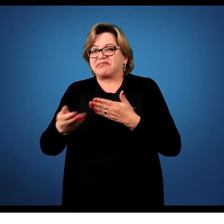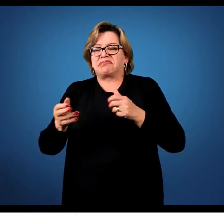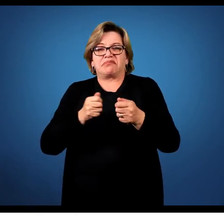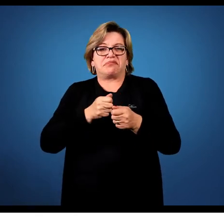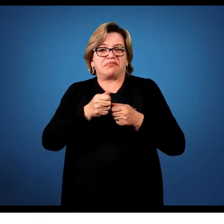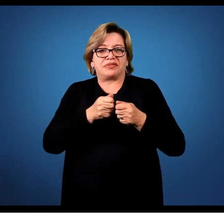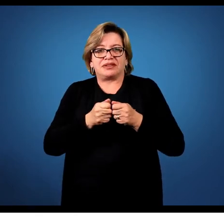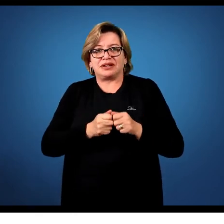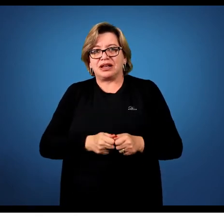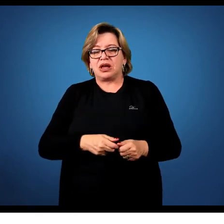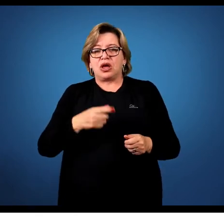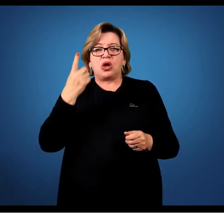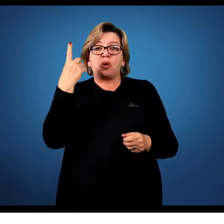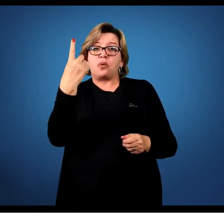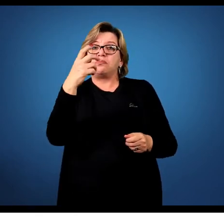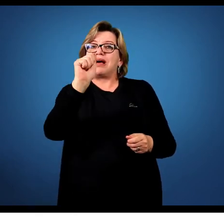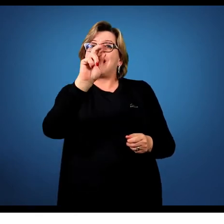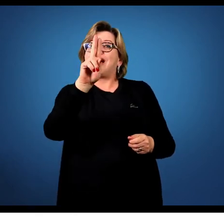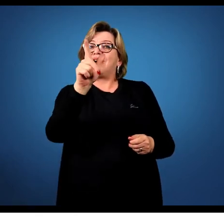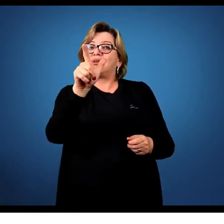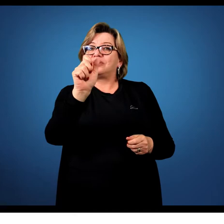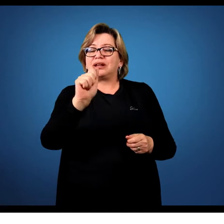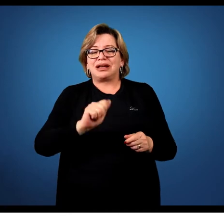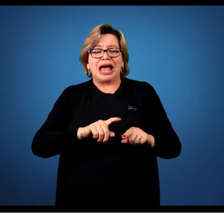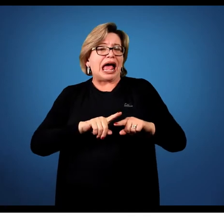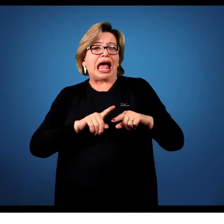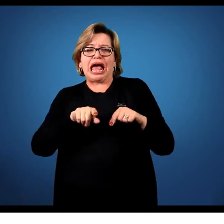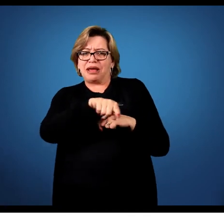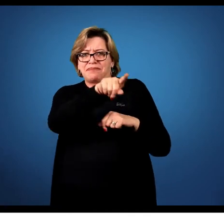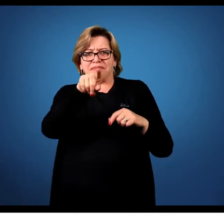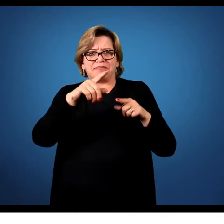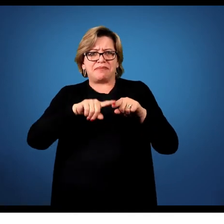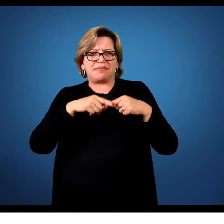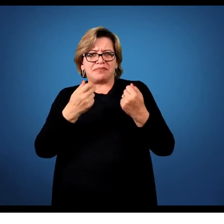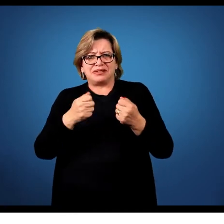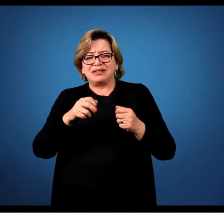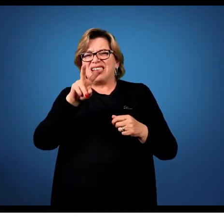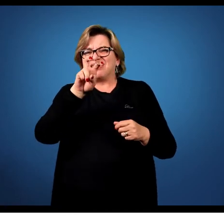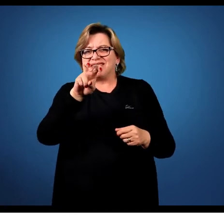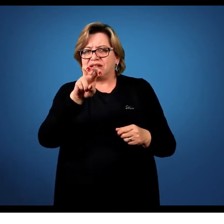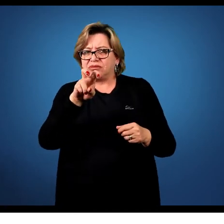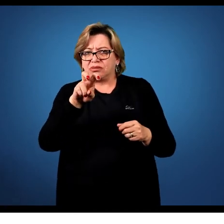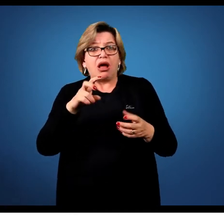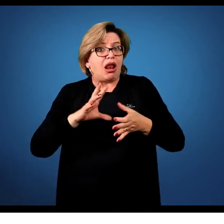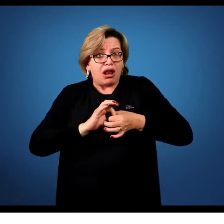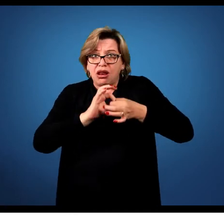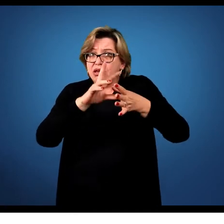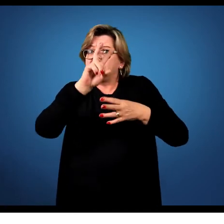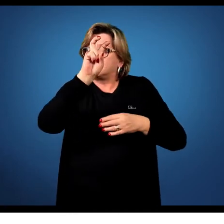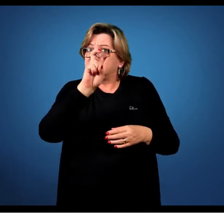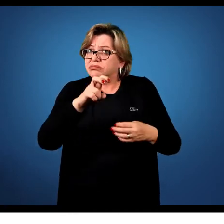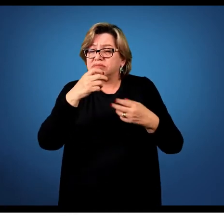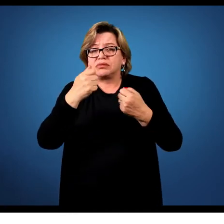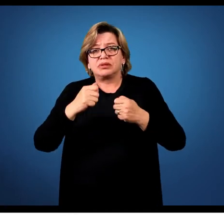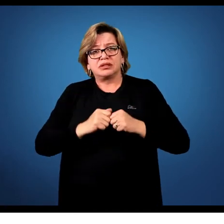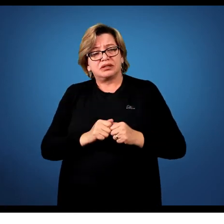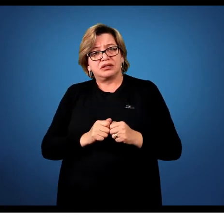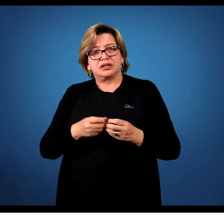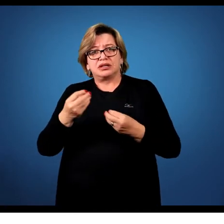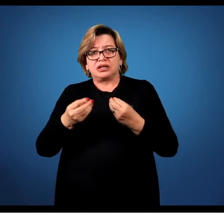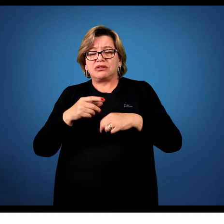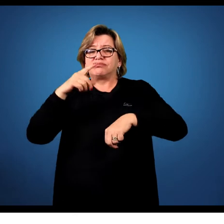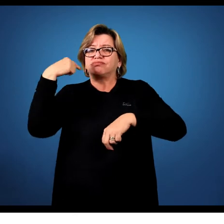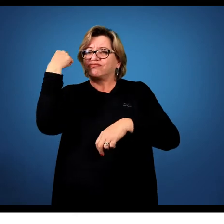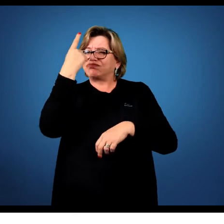é uma aula para tal coisa, mas eles precisam de cinco, então que eles façam em cinco. Entende? Porque é esse